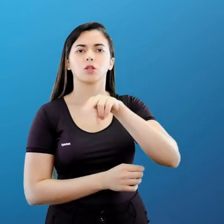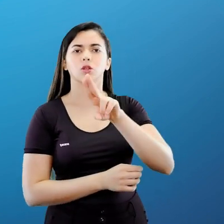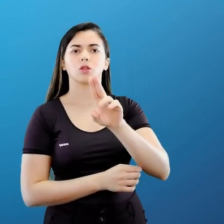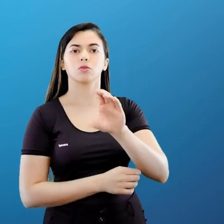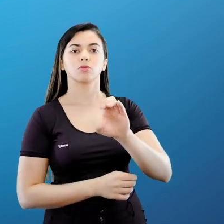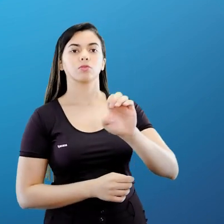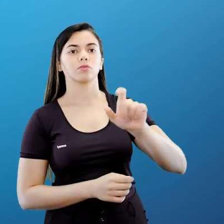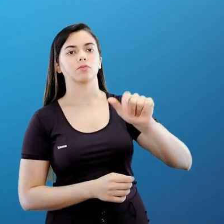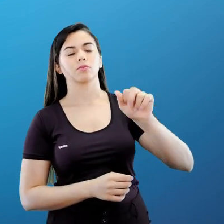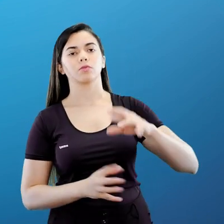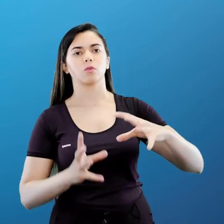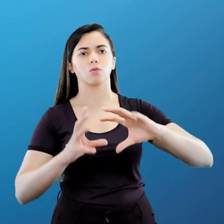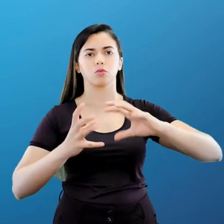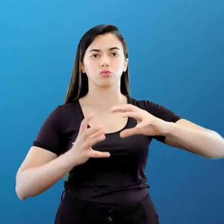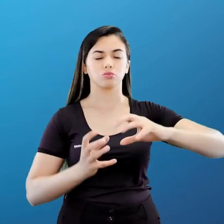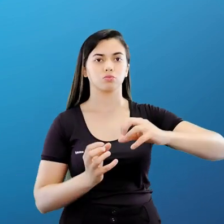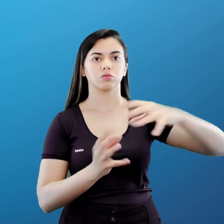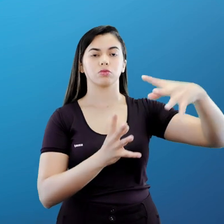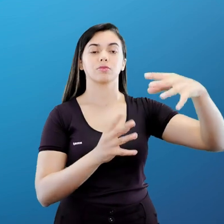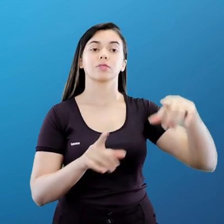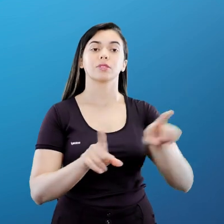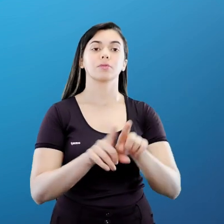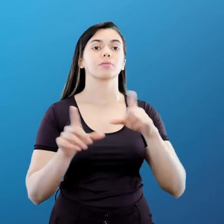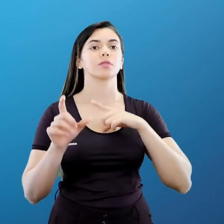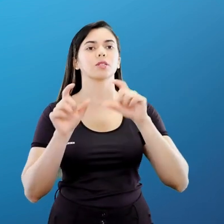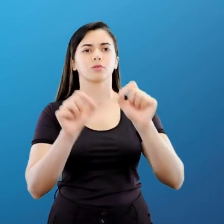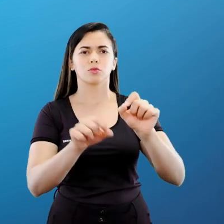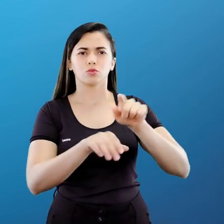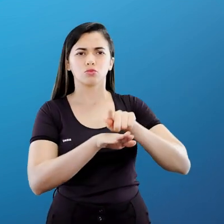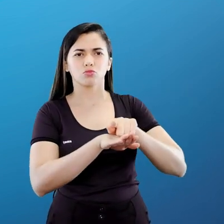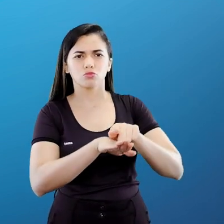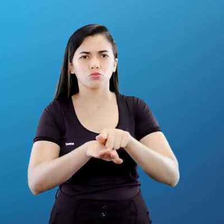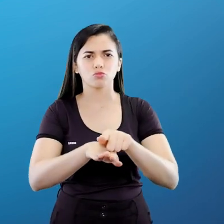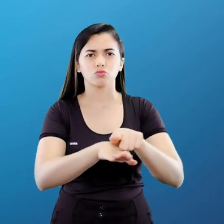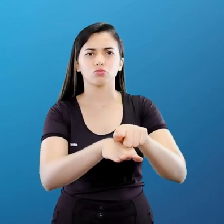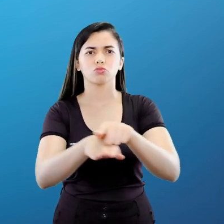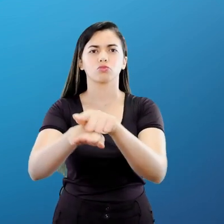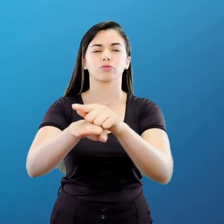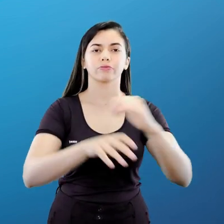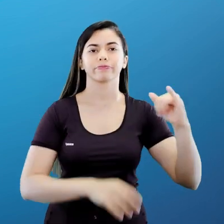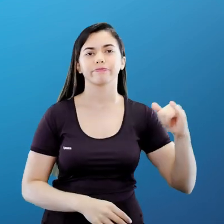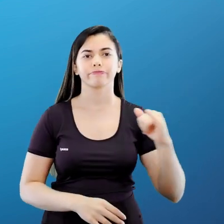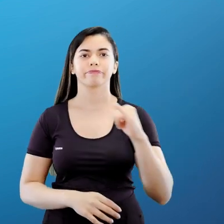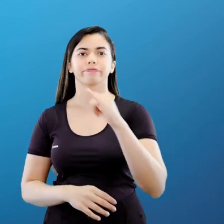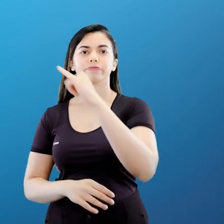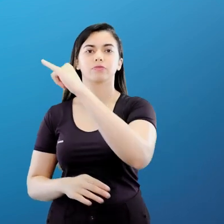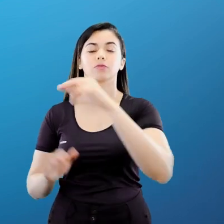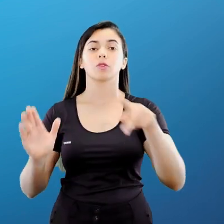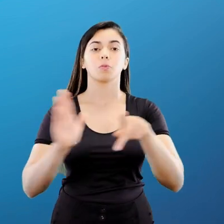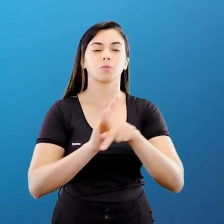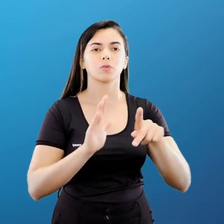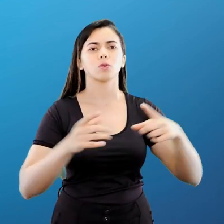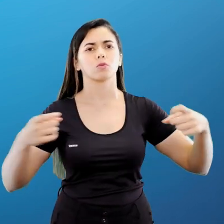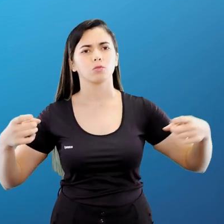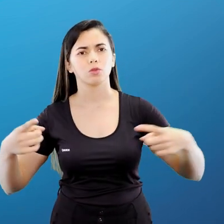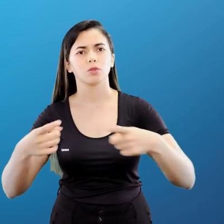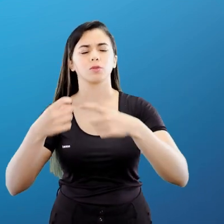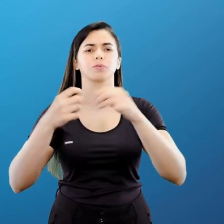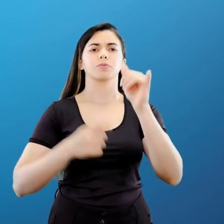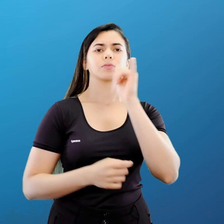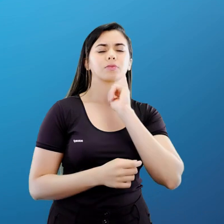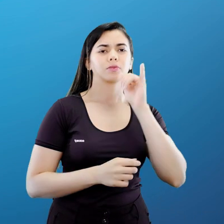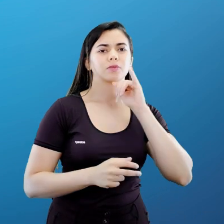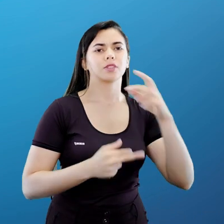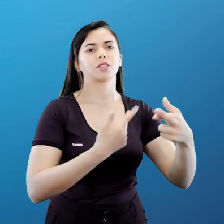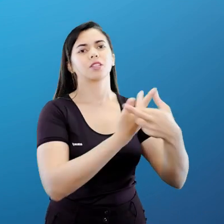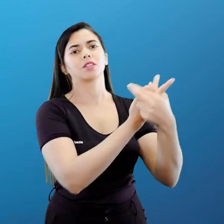os divas nucleares, muitos tanques de guerra, aviões, satélites sendo lançados no espaço,